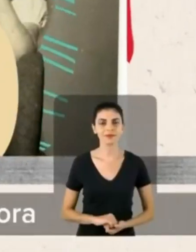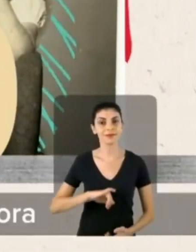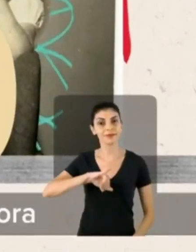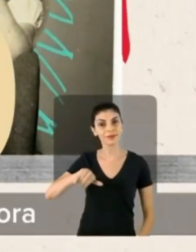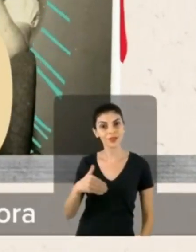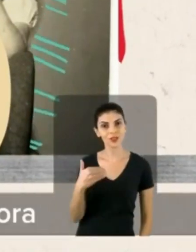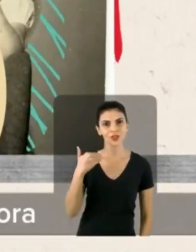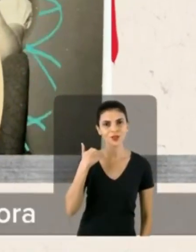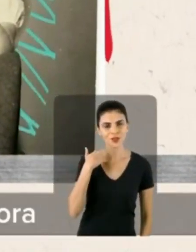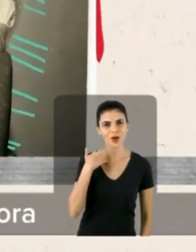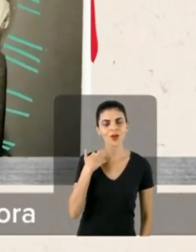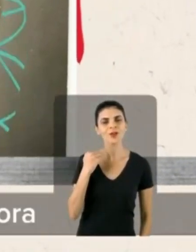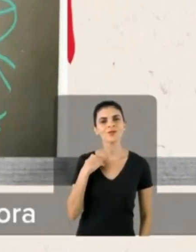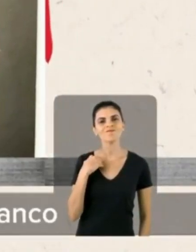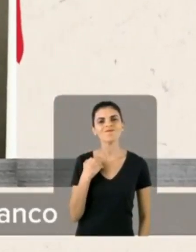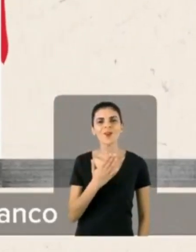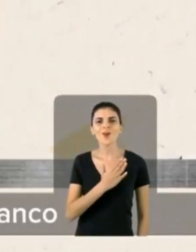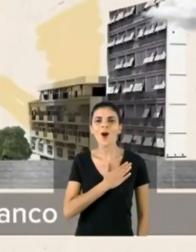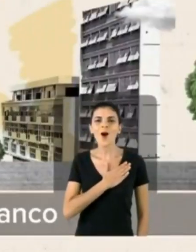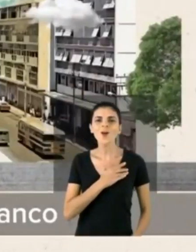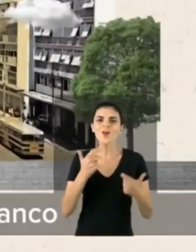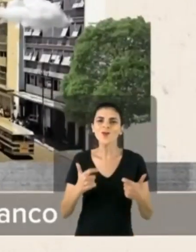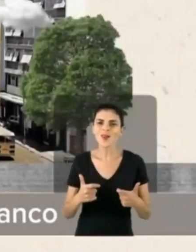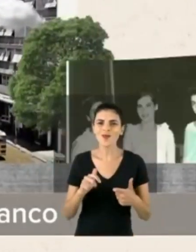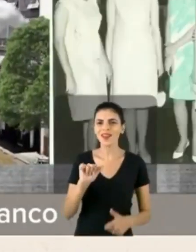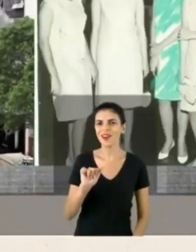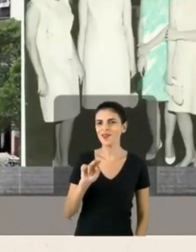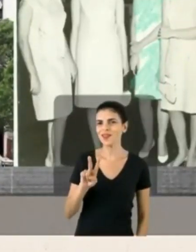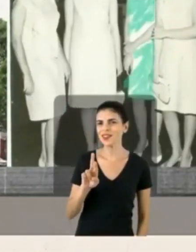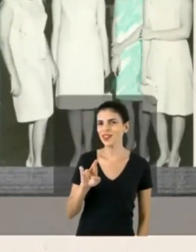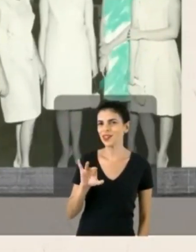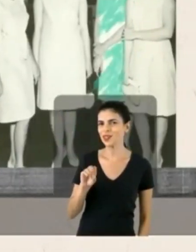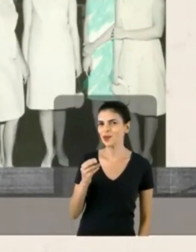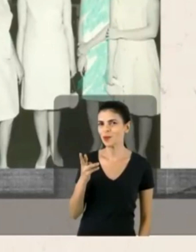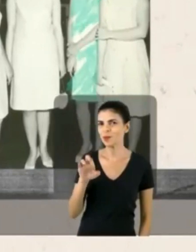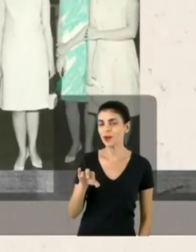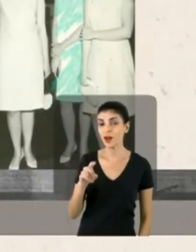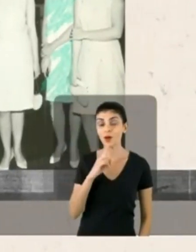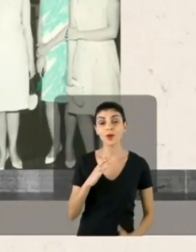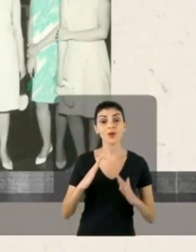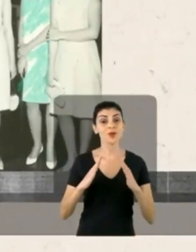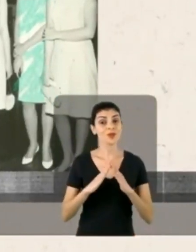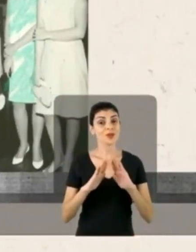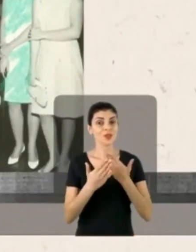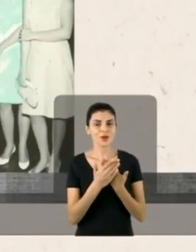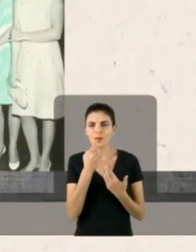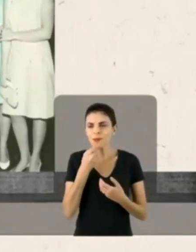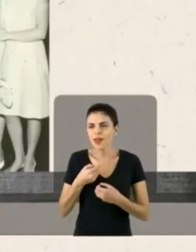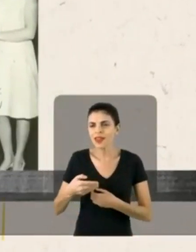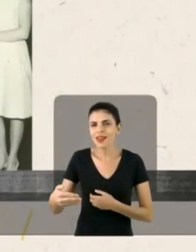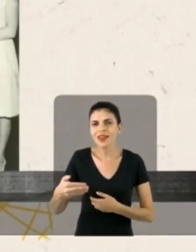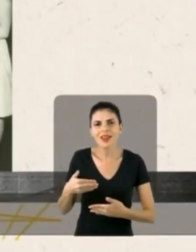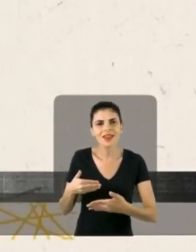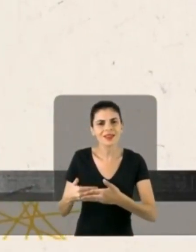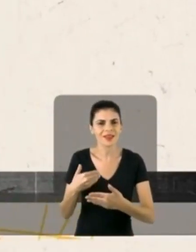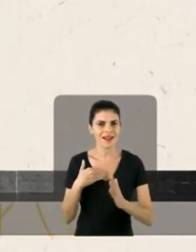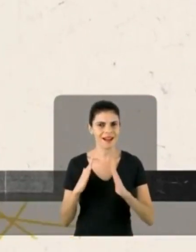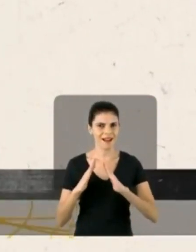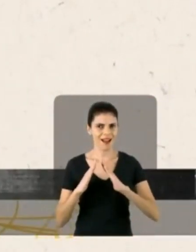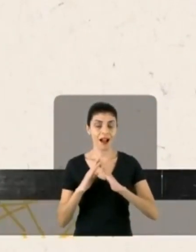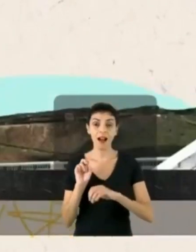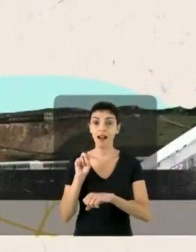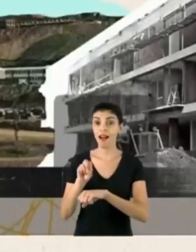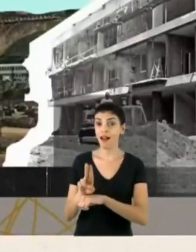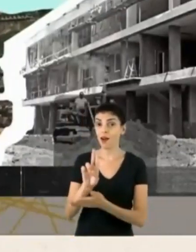Então sou do centro de Juiz de Fora. Eu sou uma menina da Avenida Rio Branco. Estudava na Avenida Rio Branco, que o Instituto Santos Anjos era ali pertinho da minha